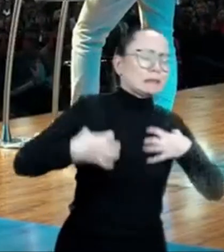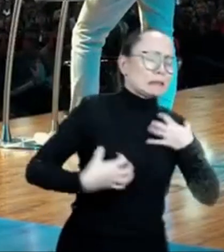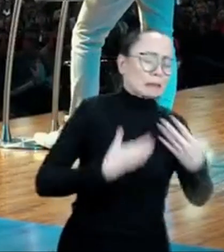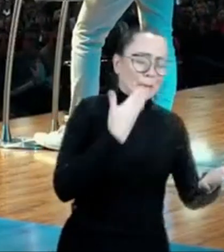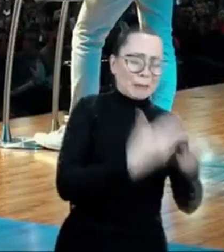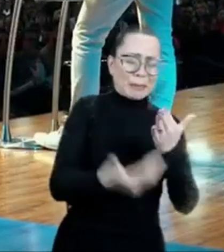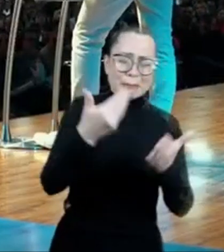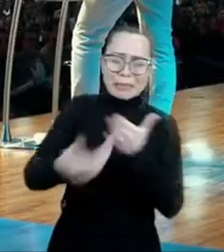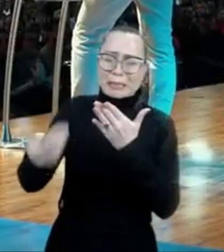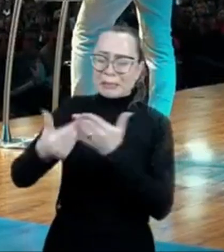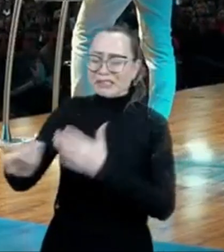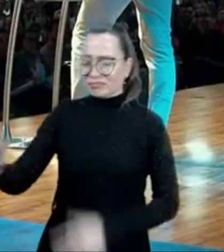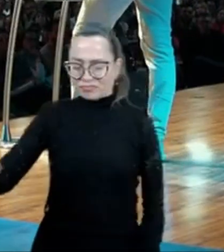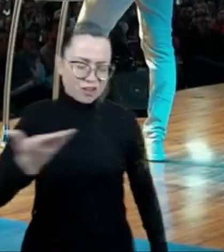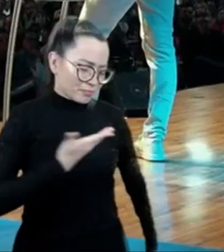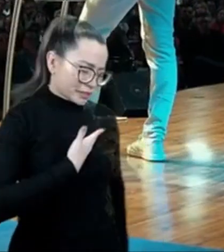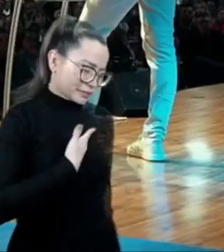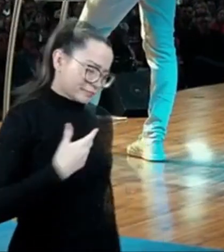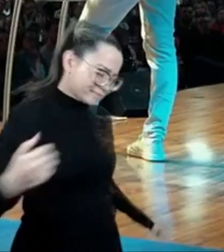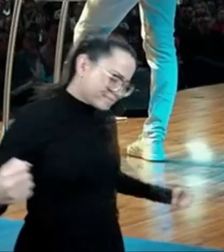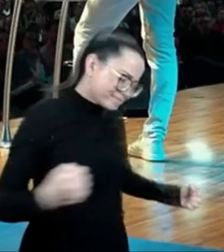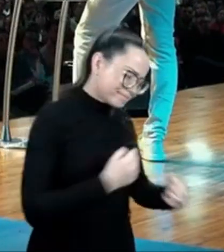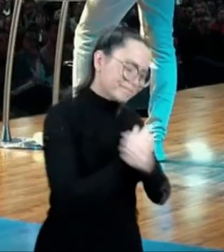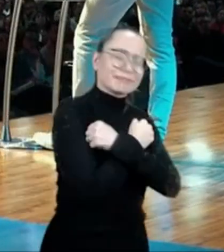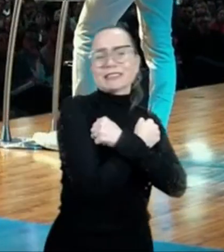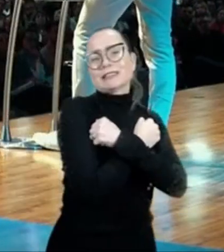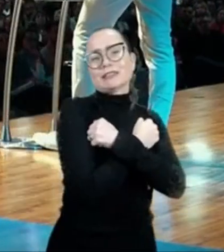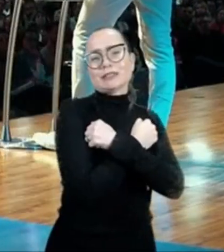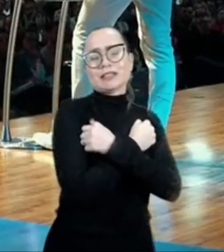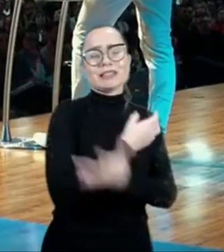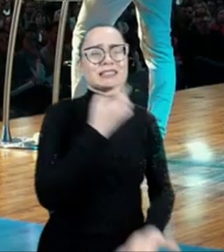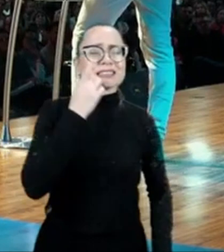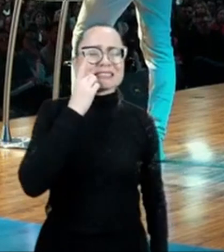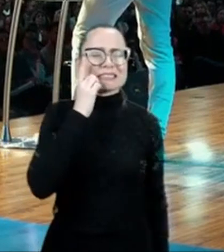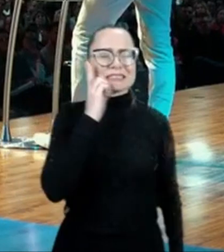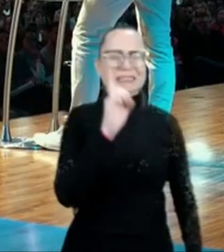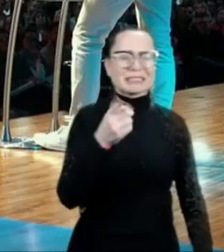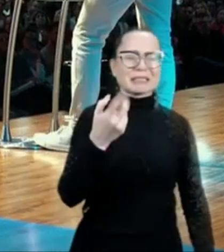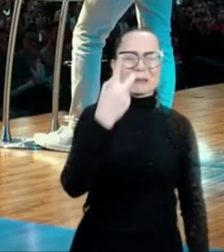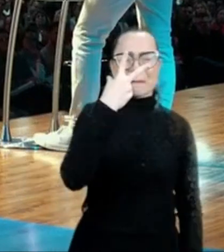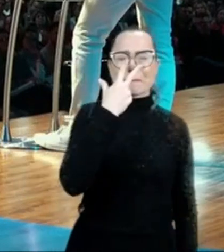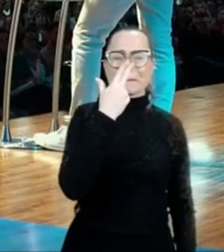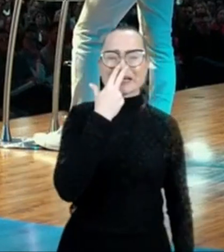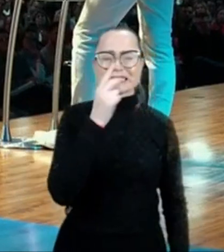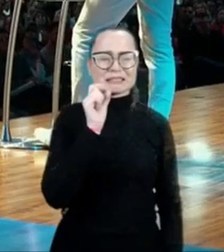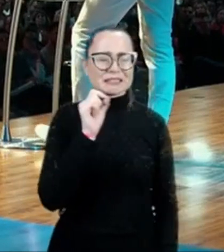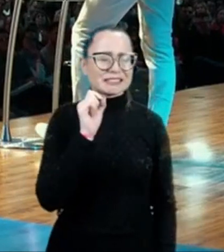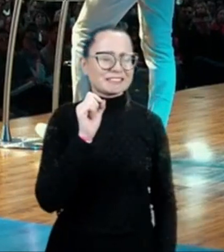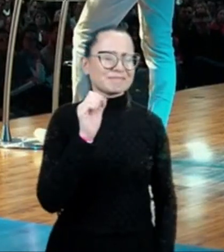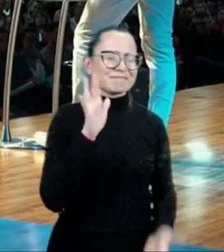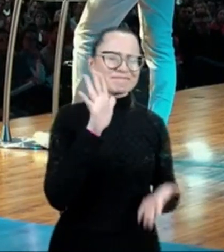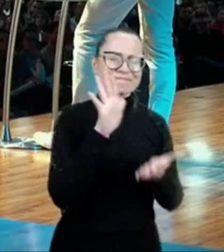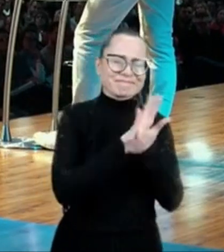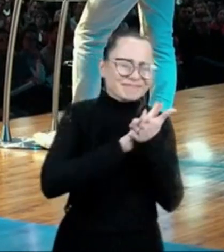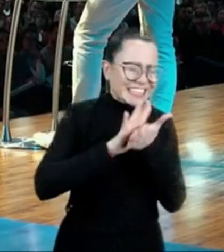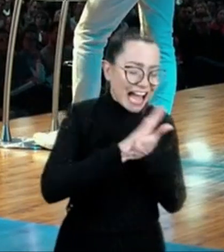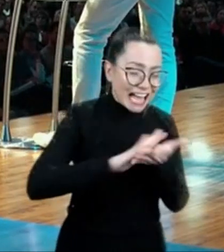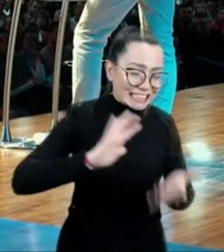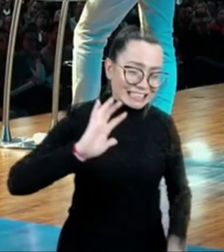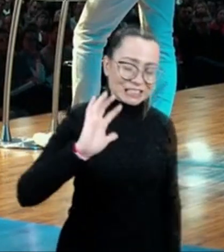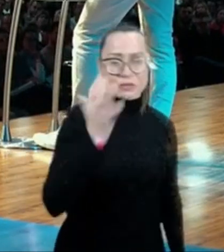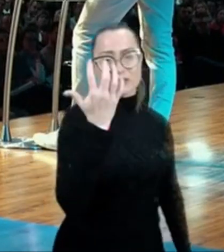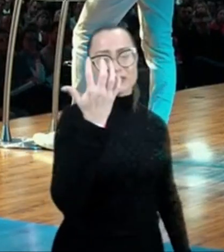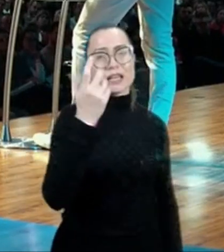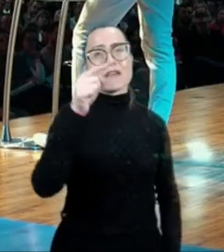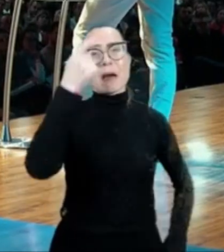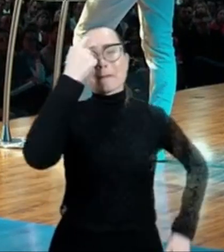nos dias de revezamento do inimigo, nos dias que dá a impressão que nada do que a gente fez até hoje valeu a pena, nos dias que você pensa,